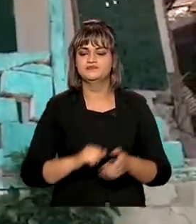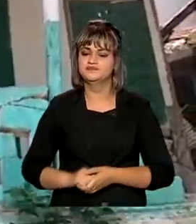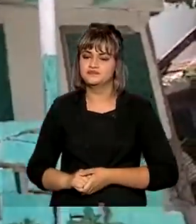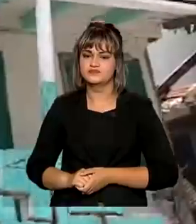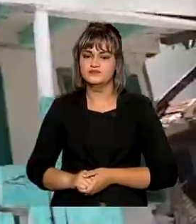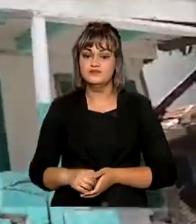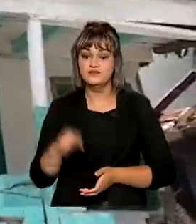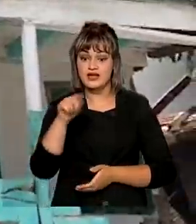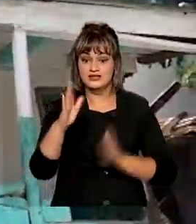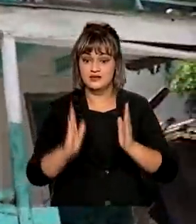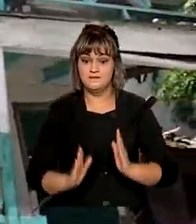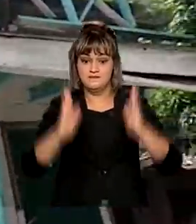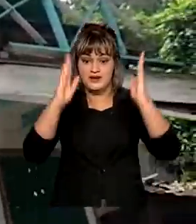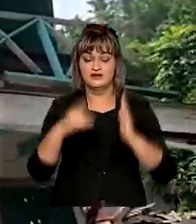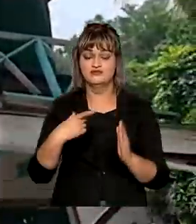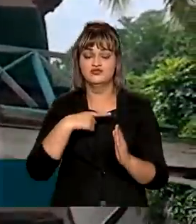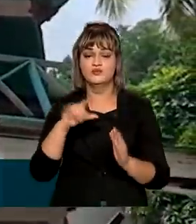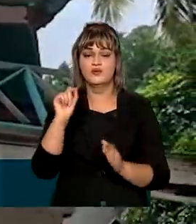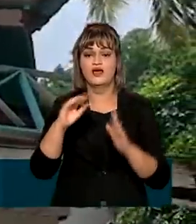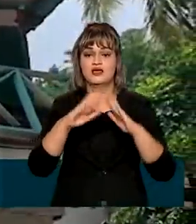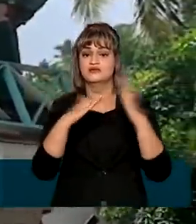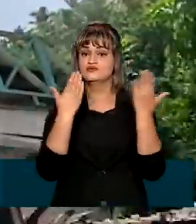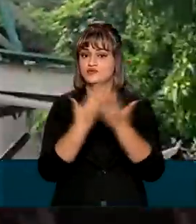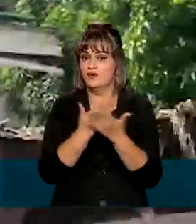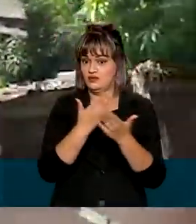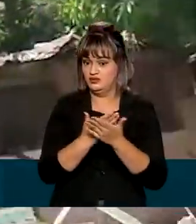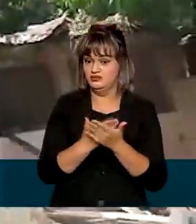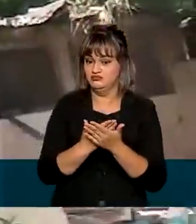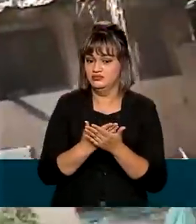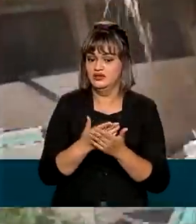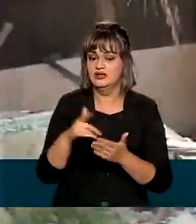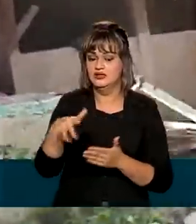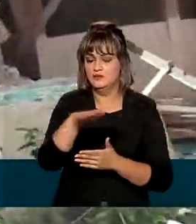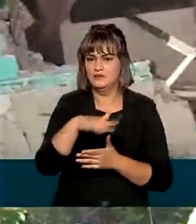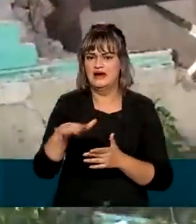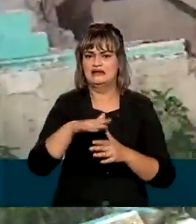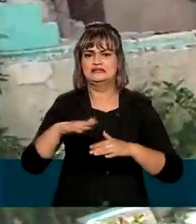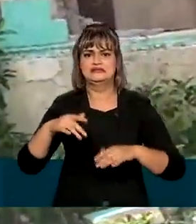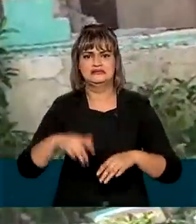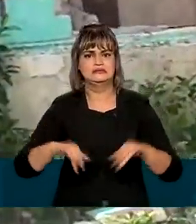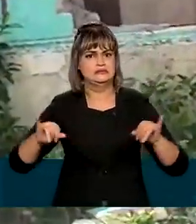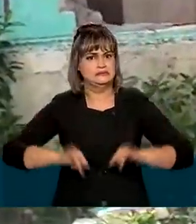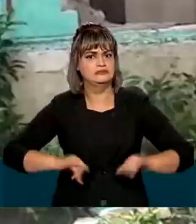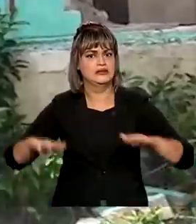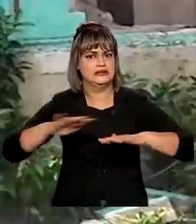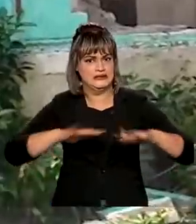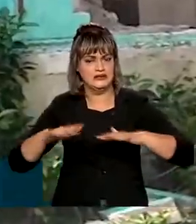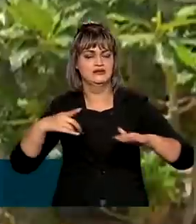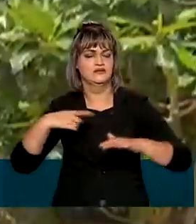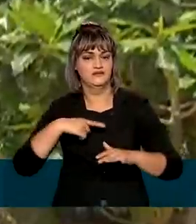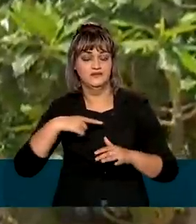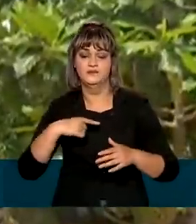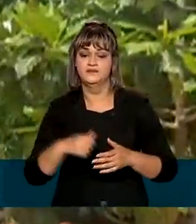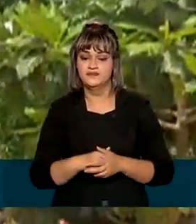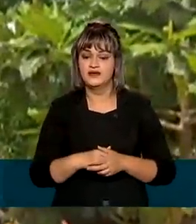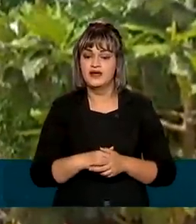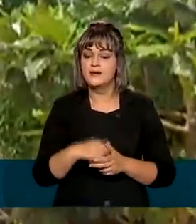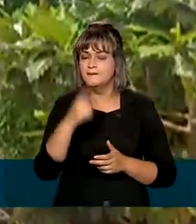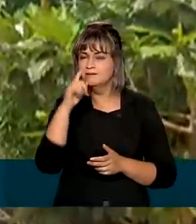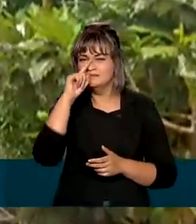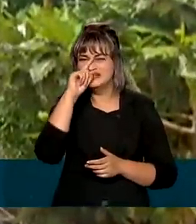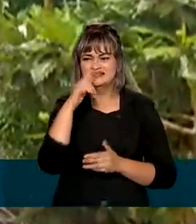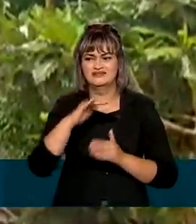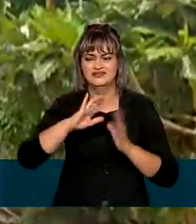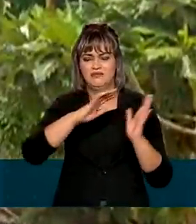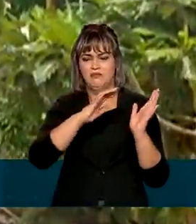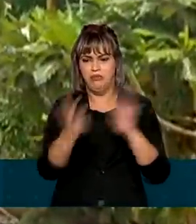Neste prédio, funcionava uma escola em uma das áreas mais atingidas pelo terremoto no Haiti. Com o risco de